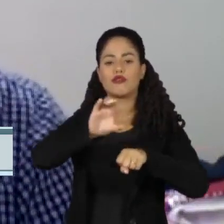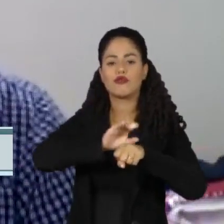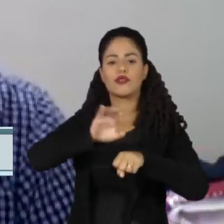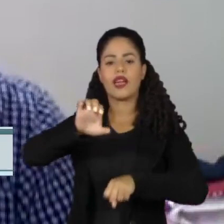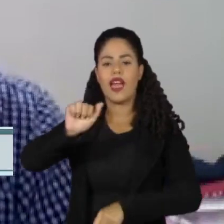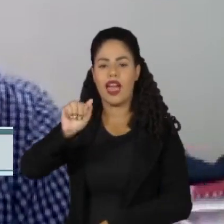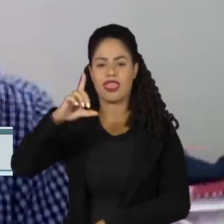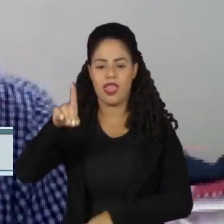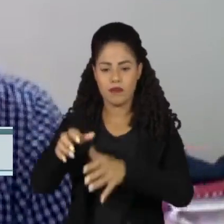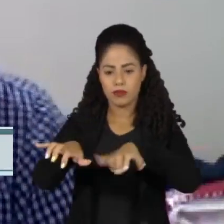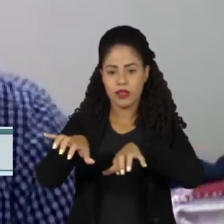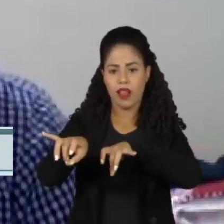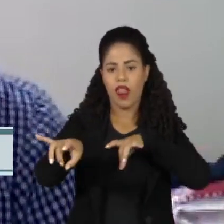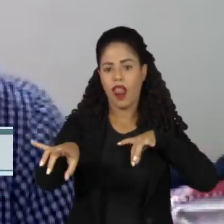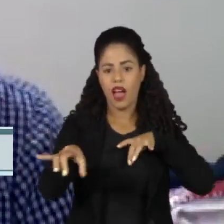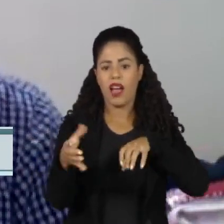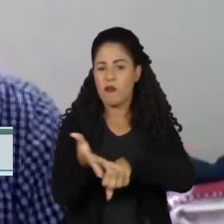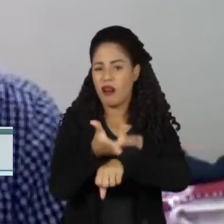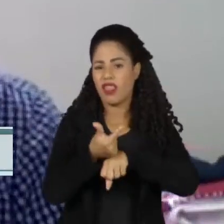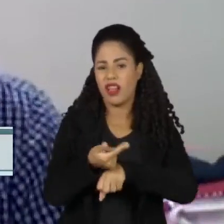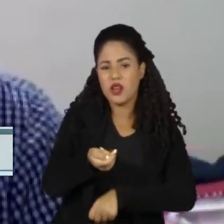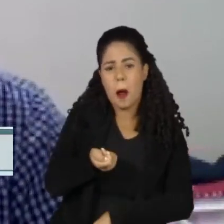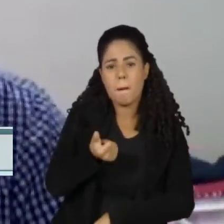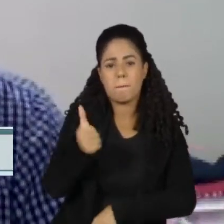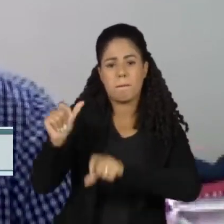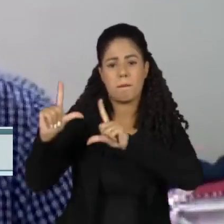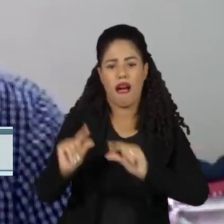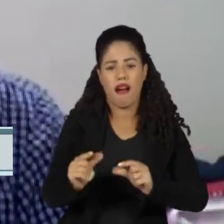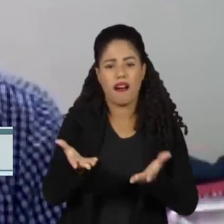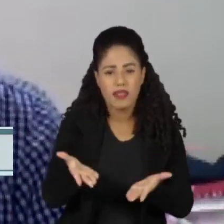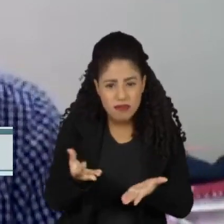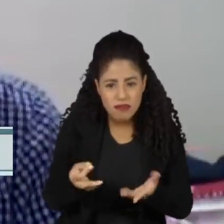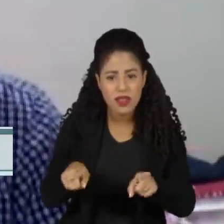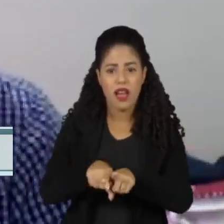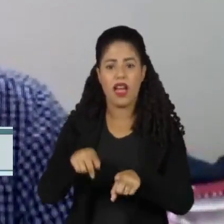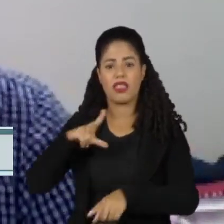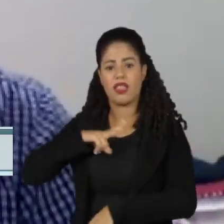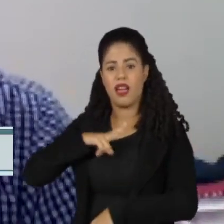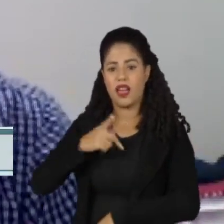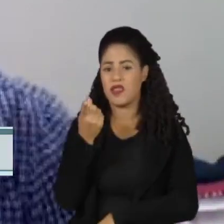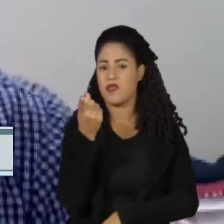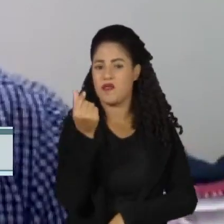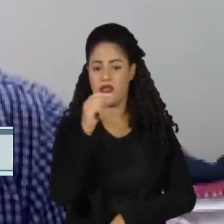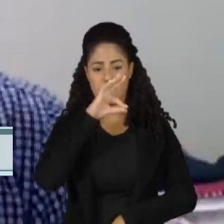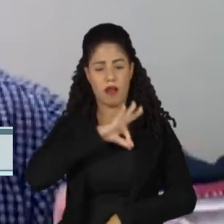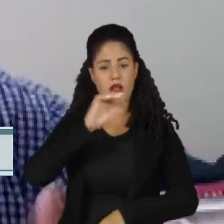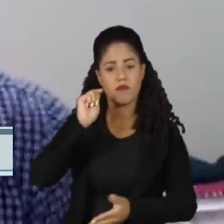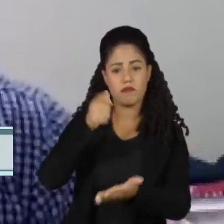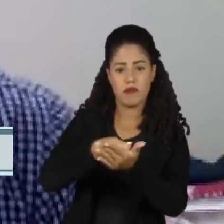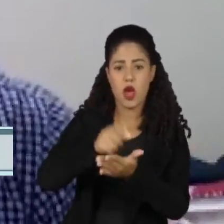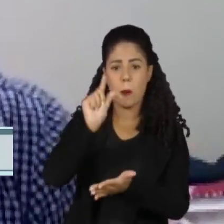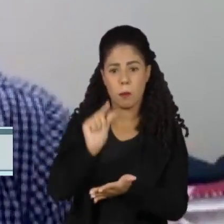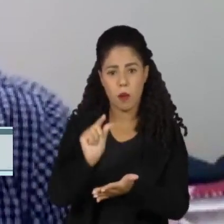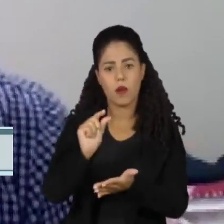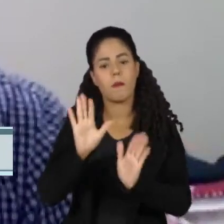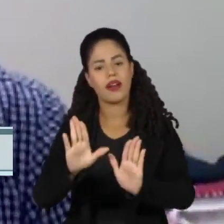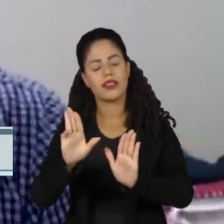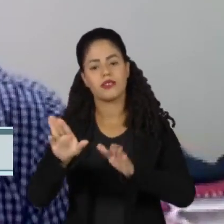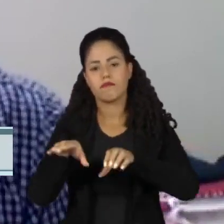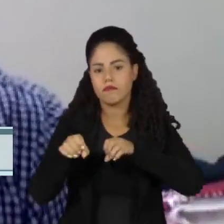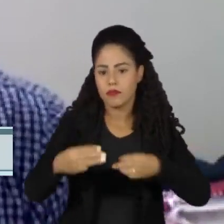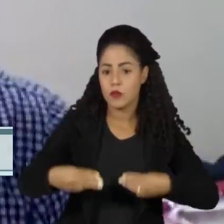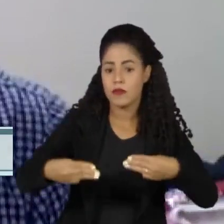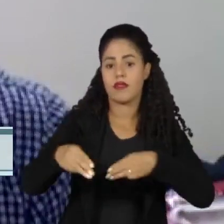de baixa qualidade, normalmente na rede privada, uma mensalidade muito baixa. Então, o MEC precisa regular melhor isso,